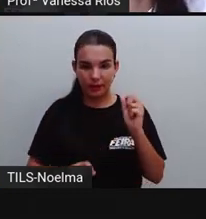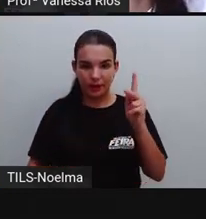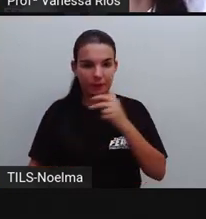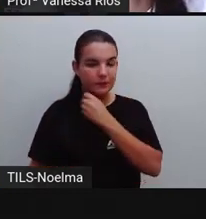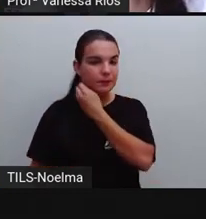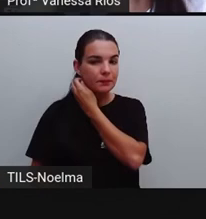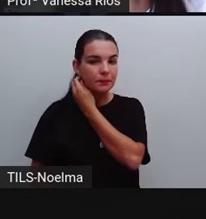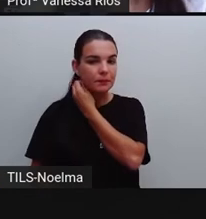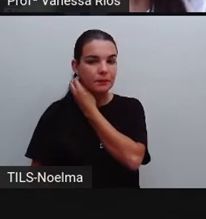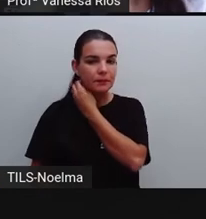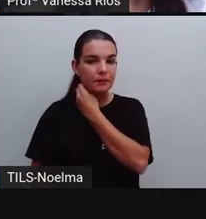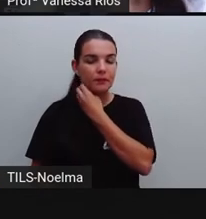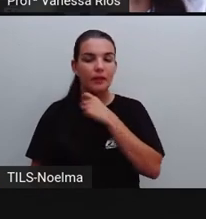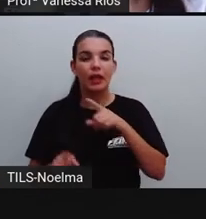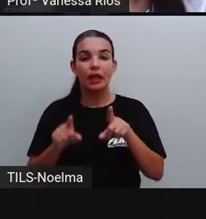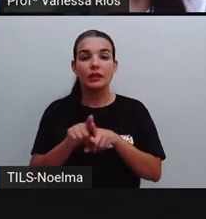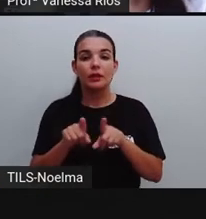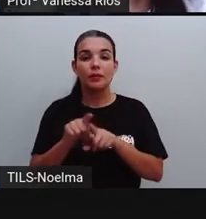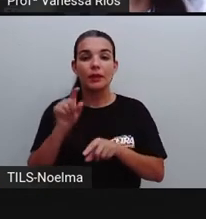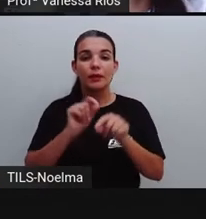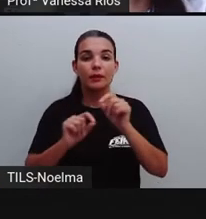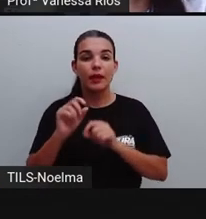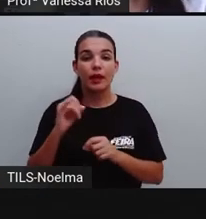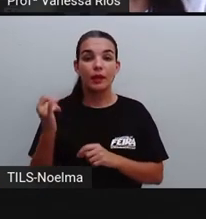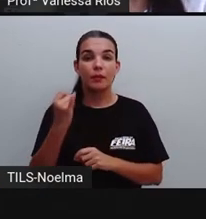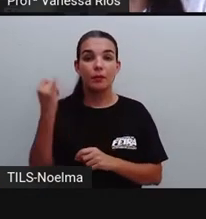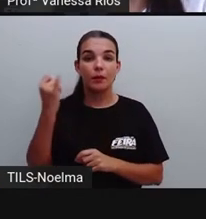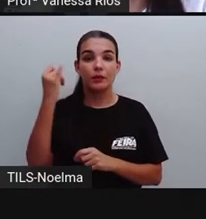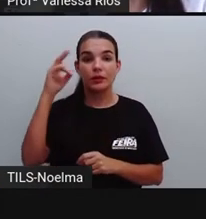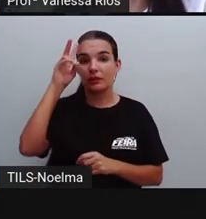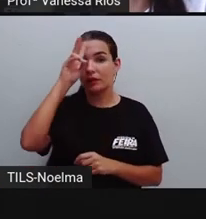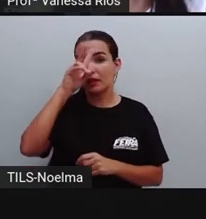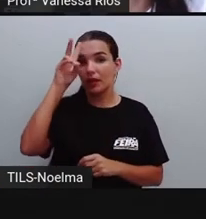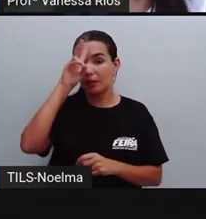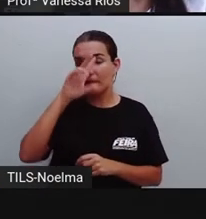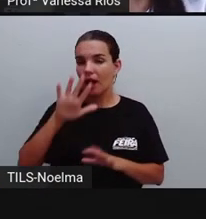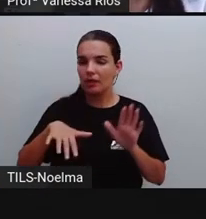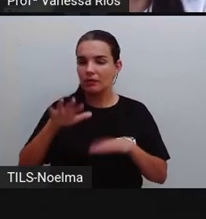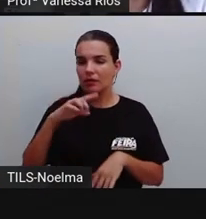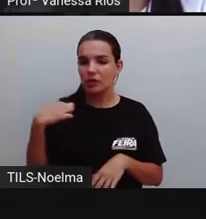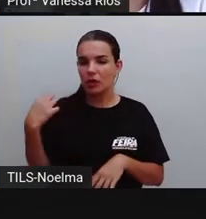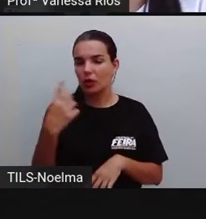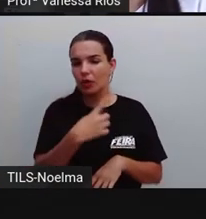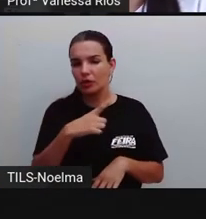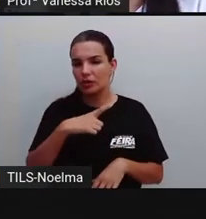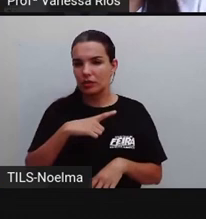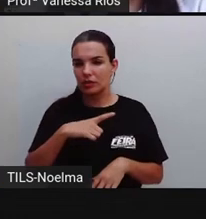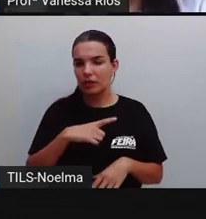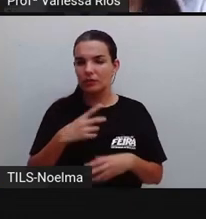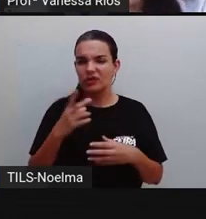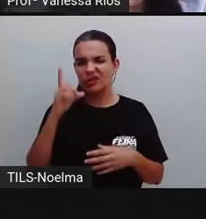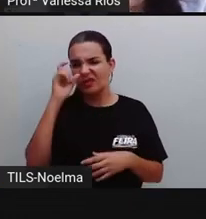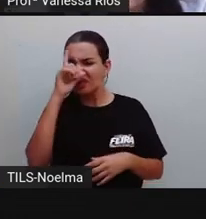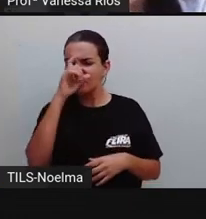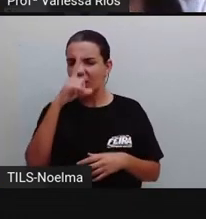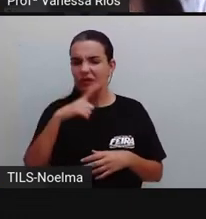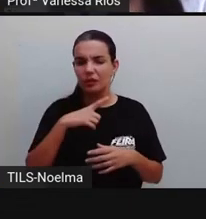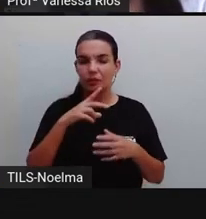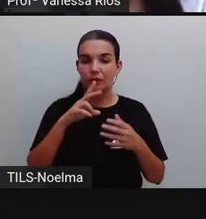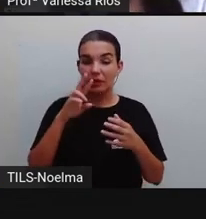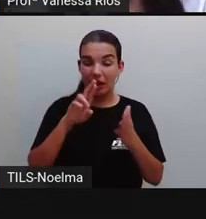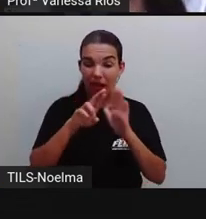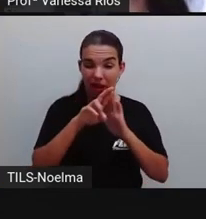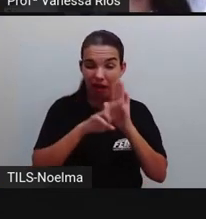Mas aí é muito importante nós lembrarmos, né? Que às vezes nós temos dificuldades. São muitas regras para memorizar.